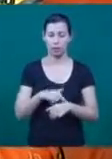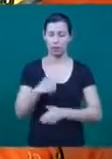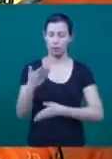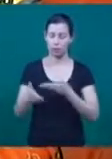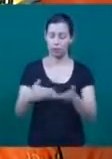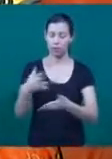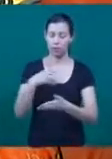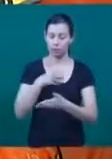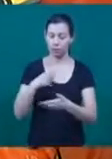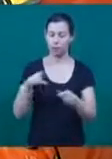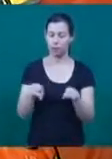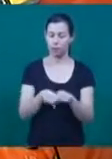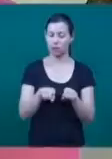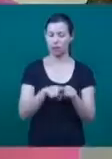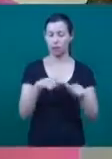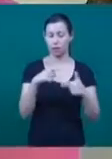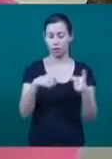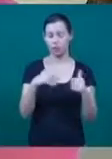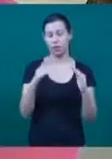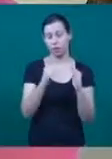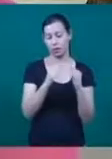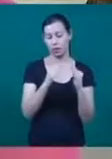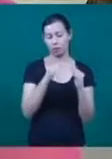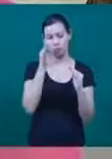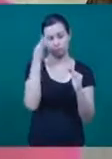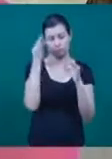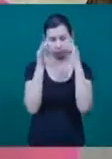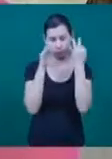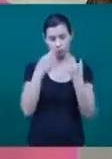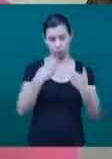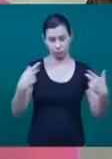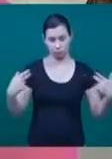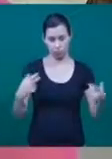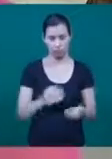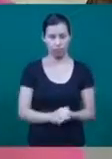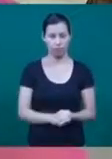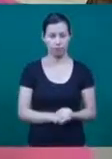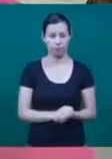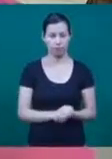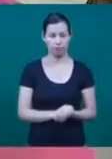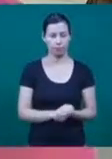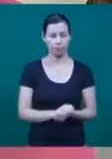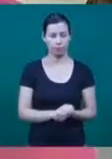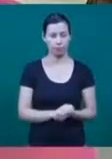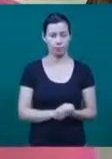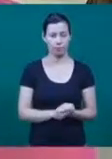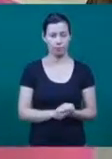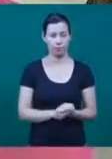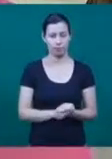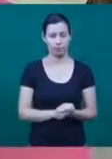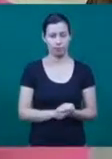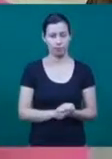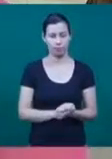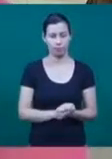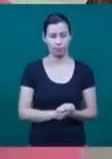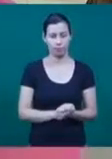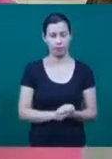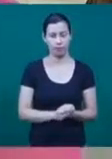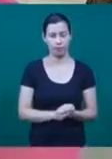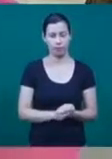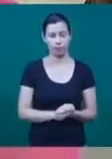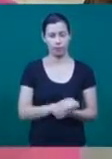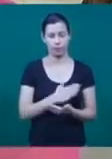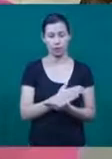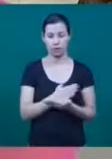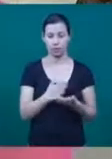cuidado e carinho ao pequeno. No começo até adaptar as coisas, a bateria na cadeira, o carro, tudo.